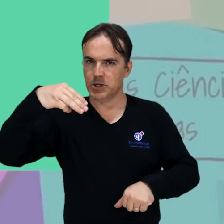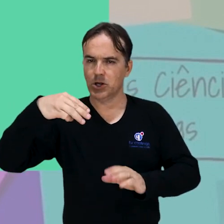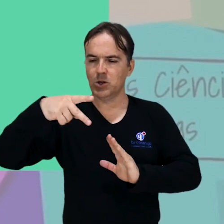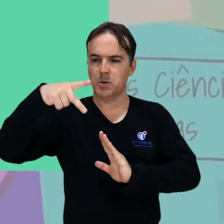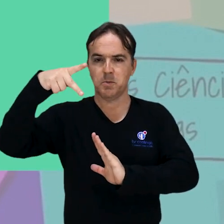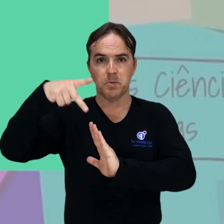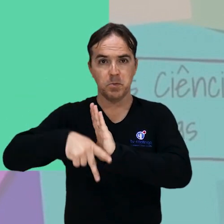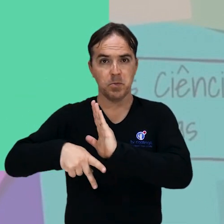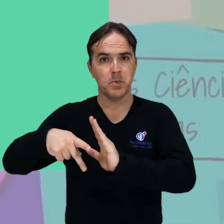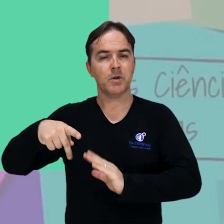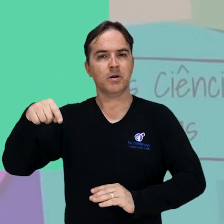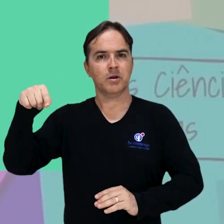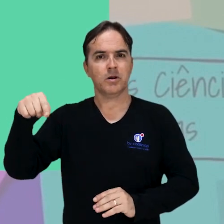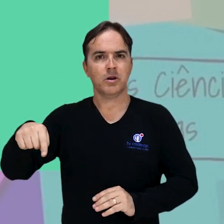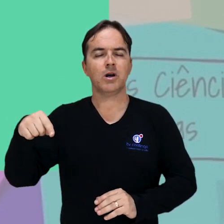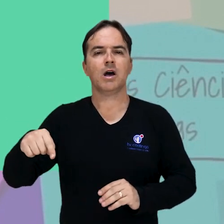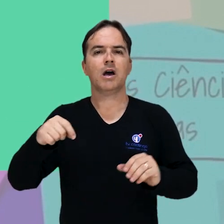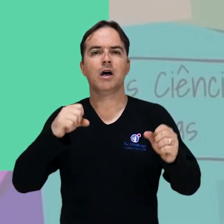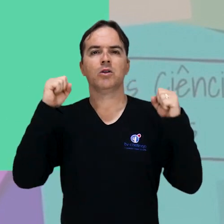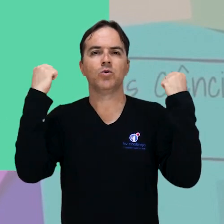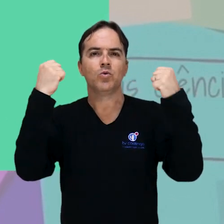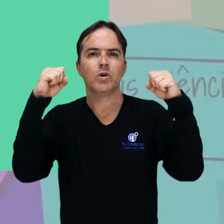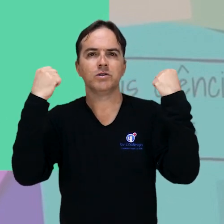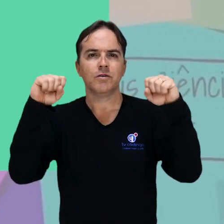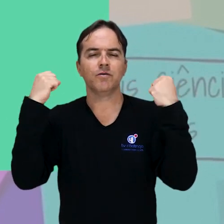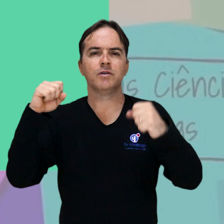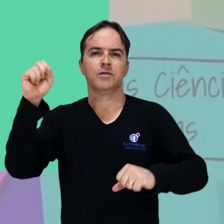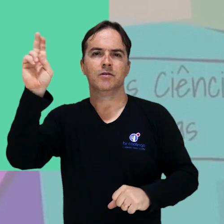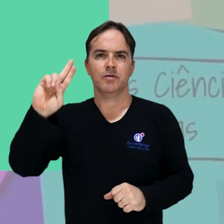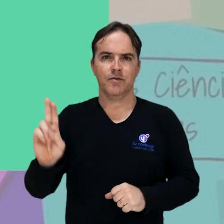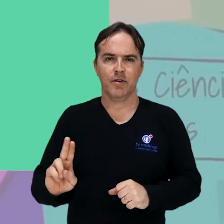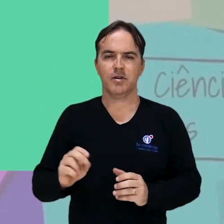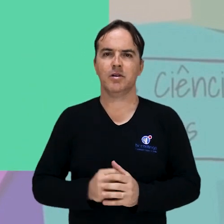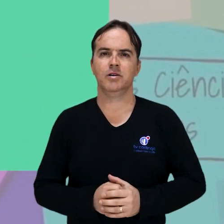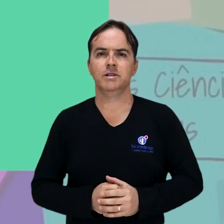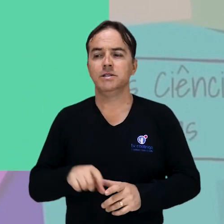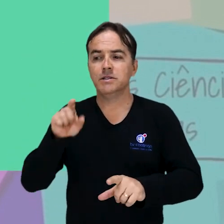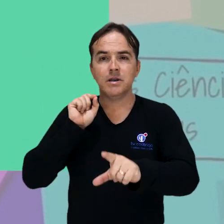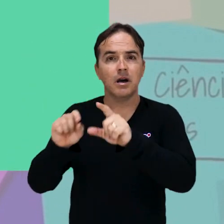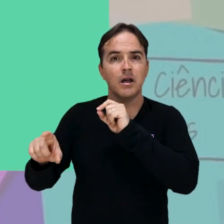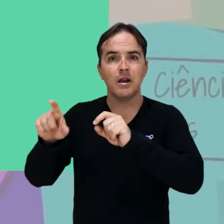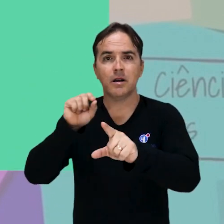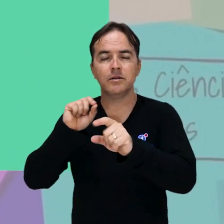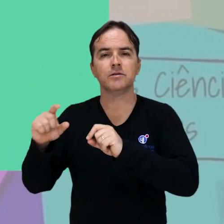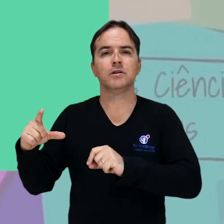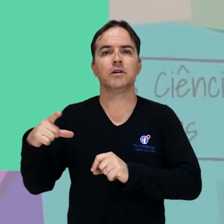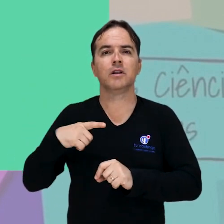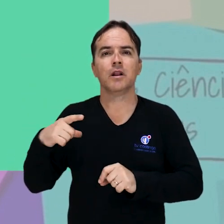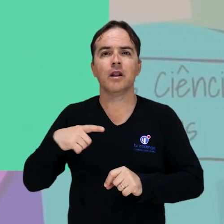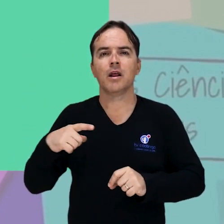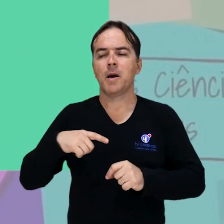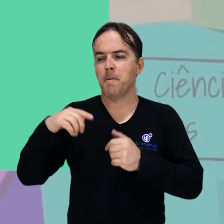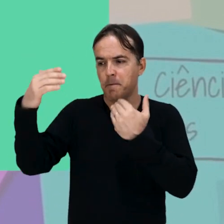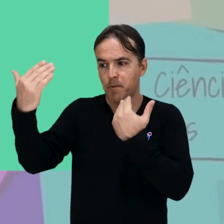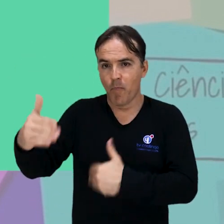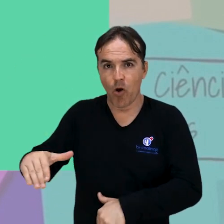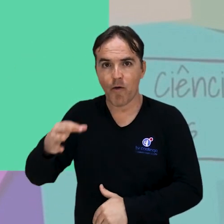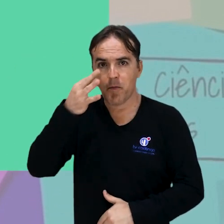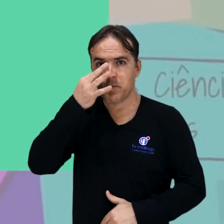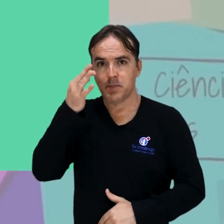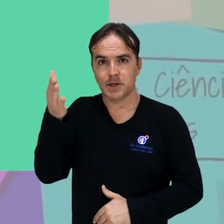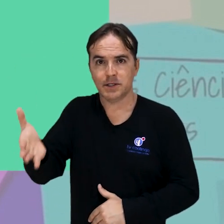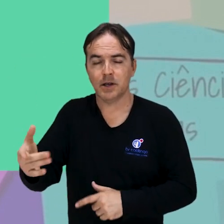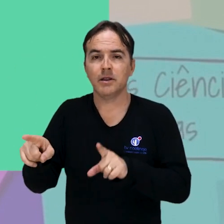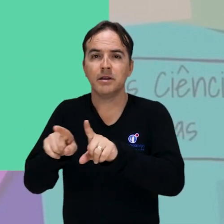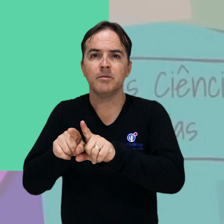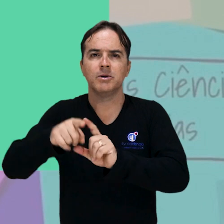de Pós-Graduação em Educação Física da Univasf. O processo seletivo engloba a prova presencial, a aguição